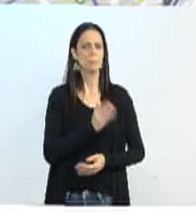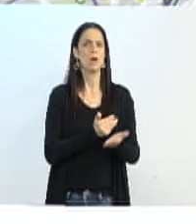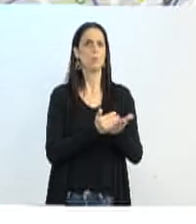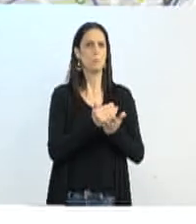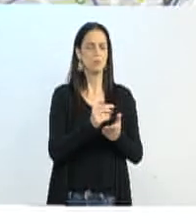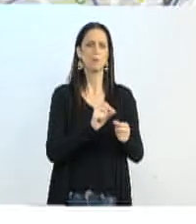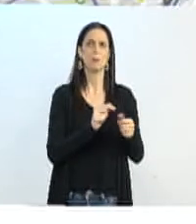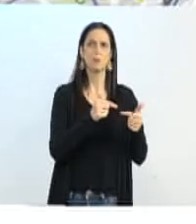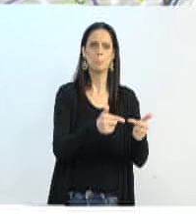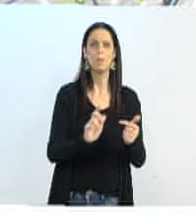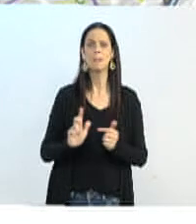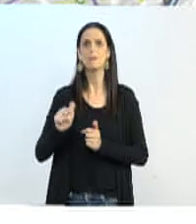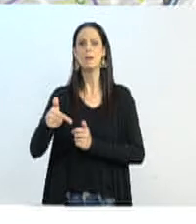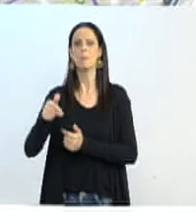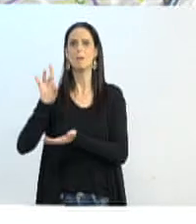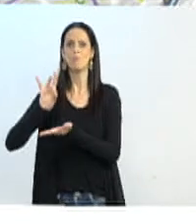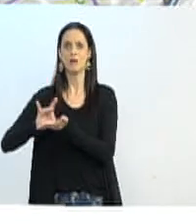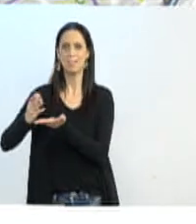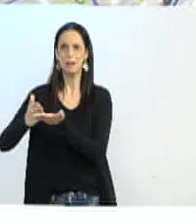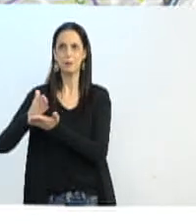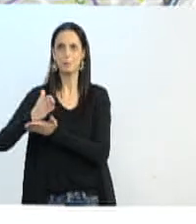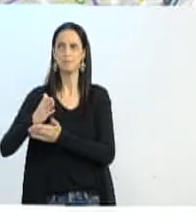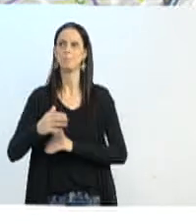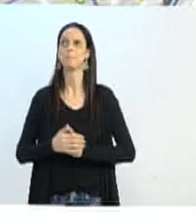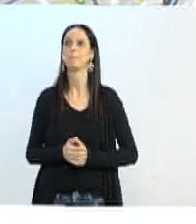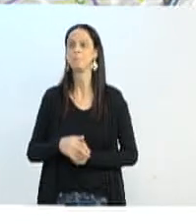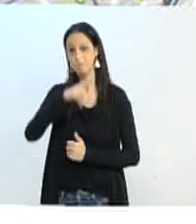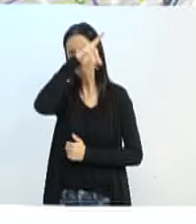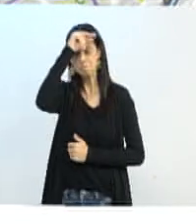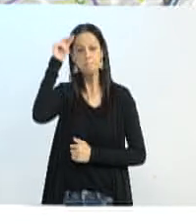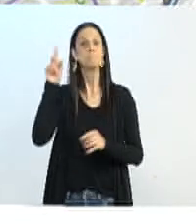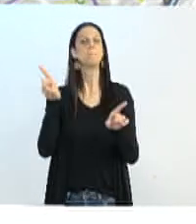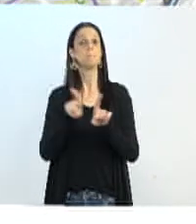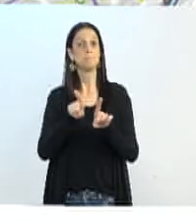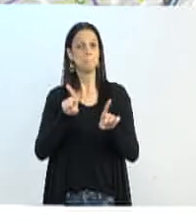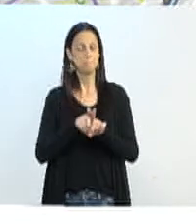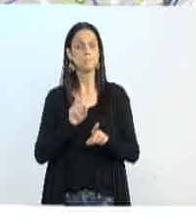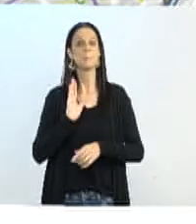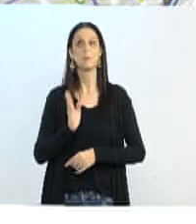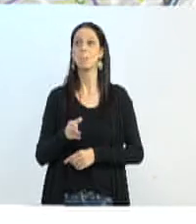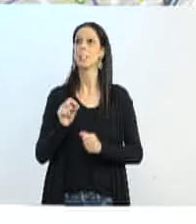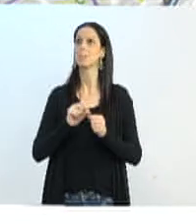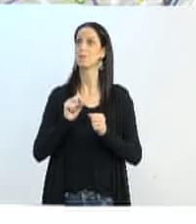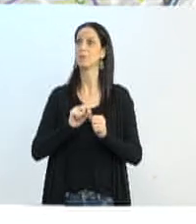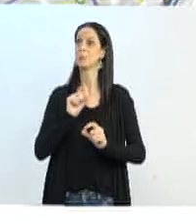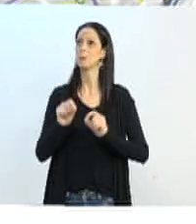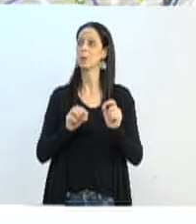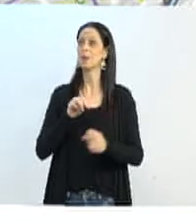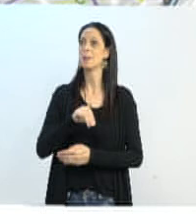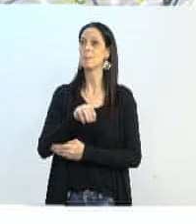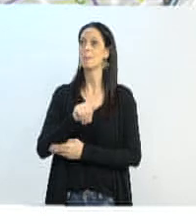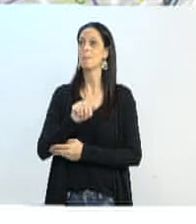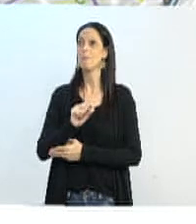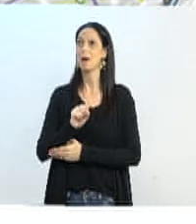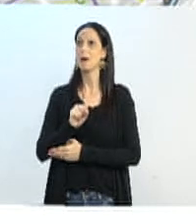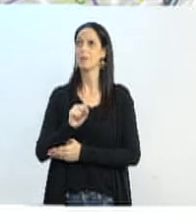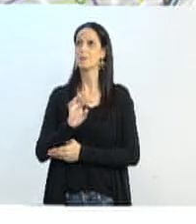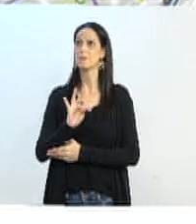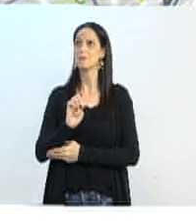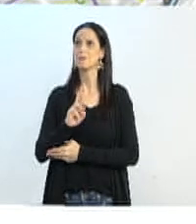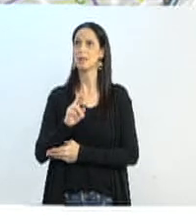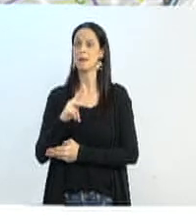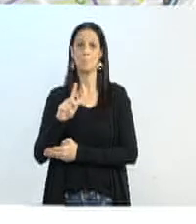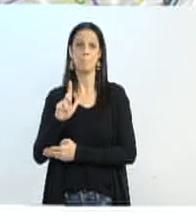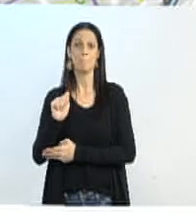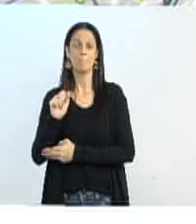tudo. A prefeitura já está fazendo, com o nosso apoio também, um masterplan, definindo como é que vai ser desenhado